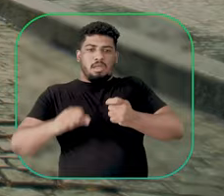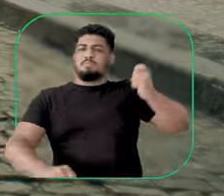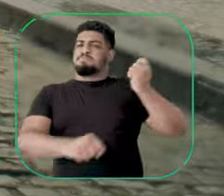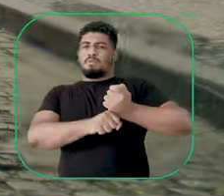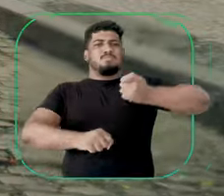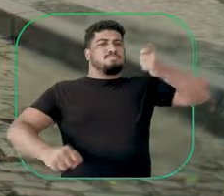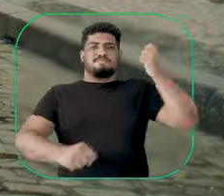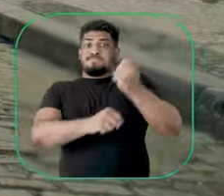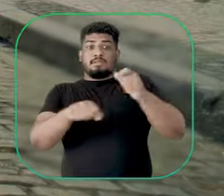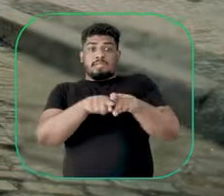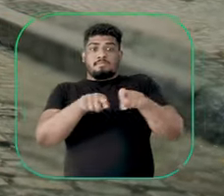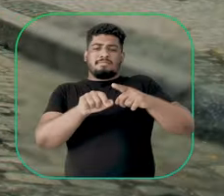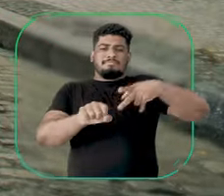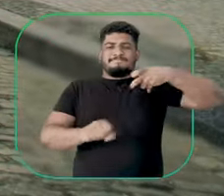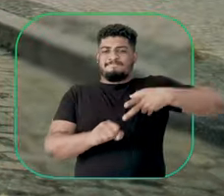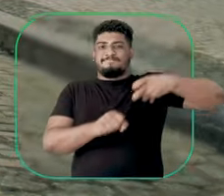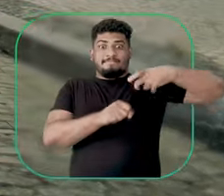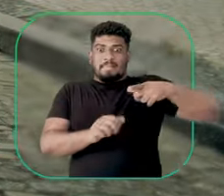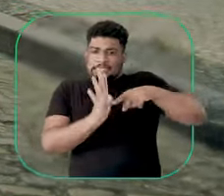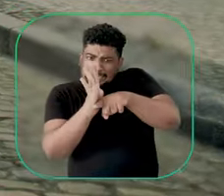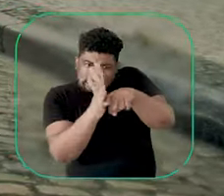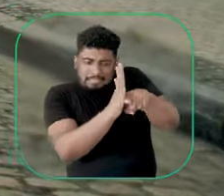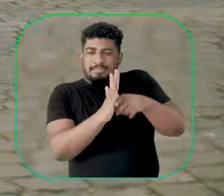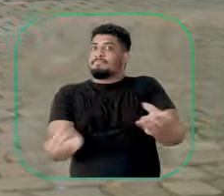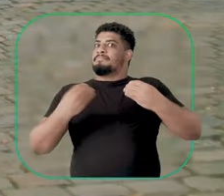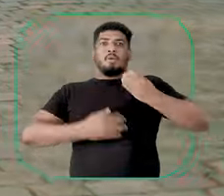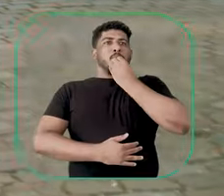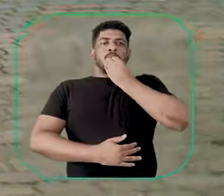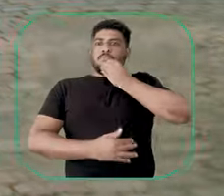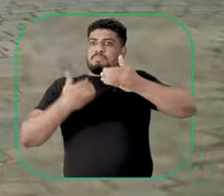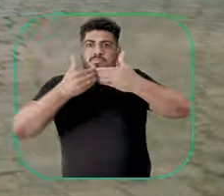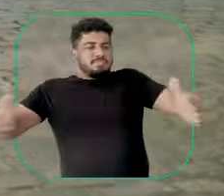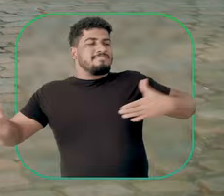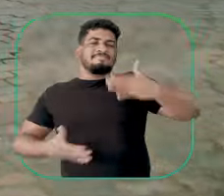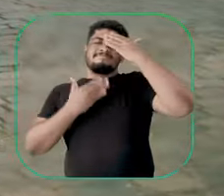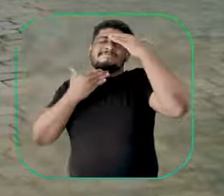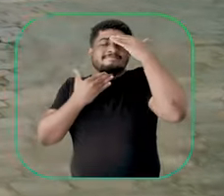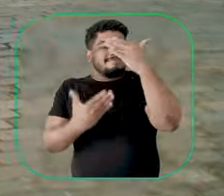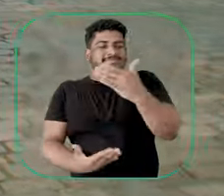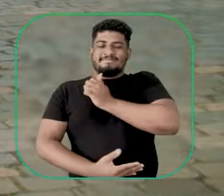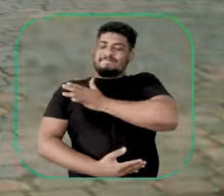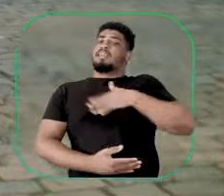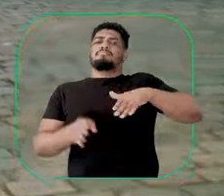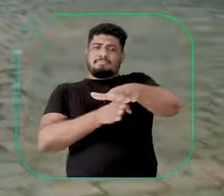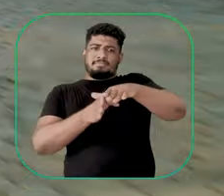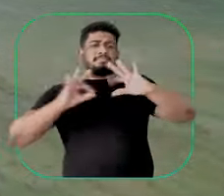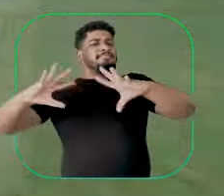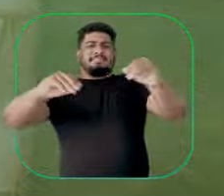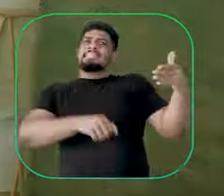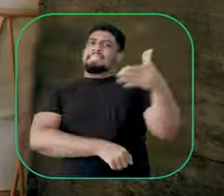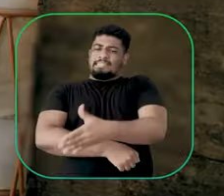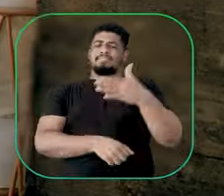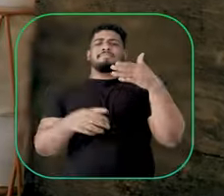toca maracatu, caboclinho. E a partir dessa pesquisa, abriu as portas para mim. Agradeço demais ao IFPE e